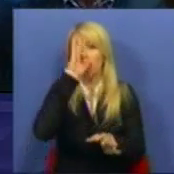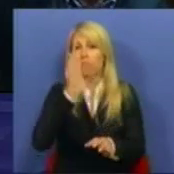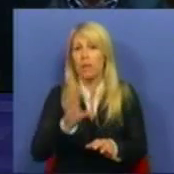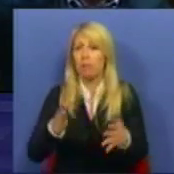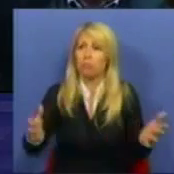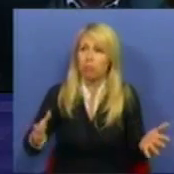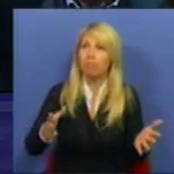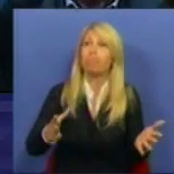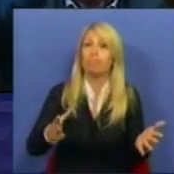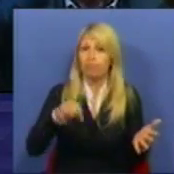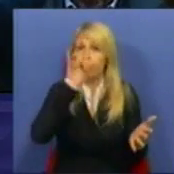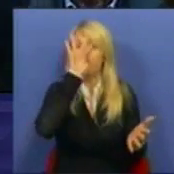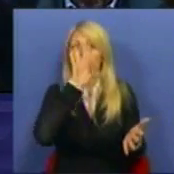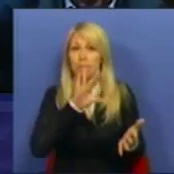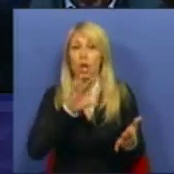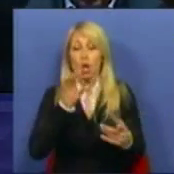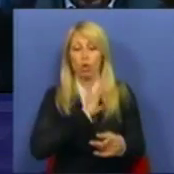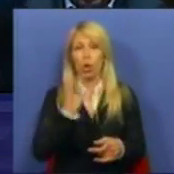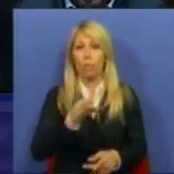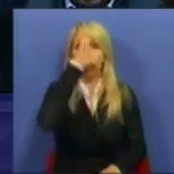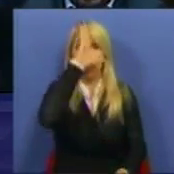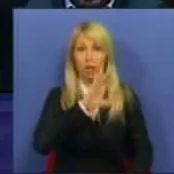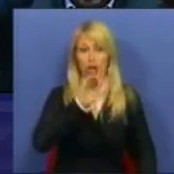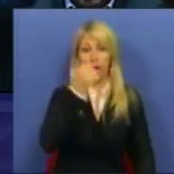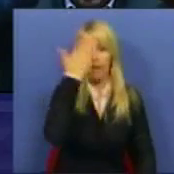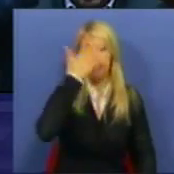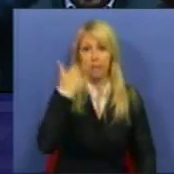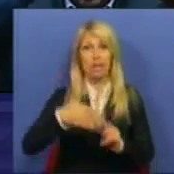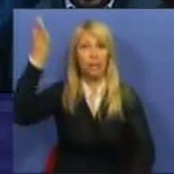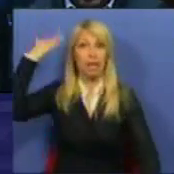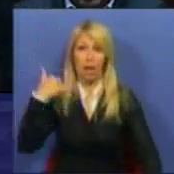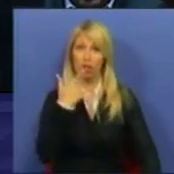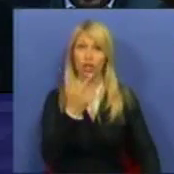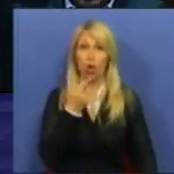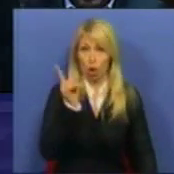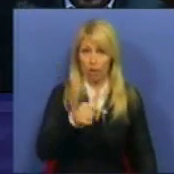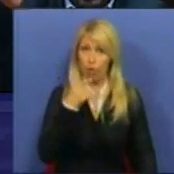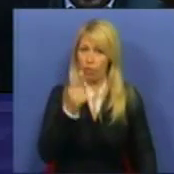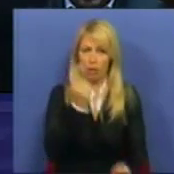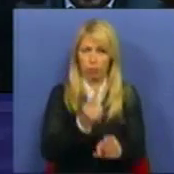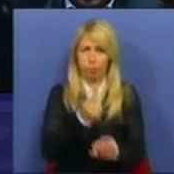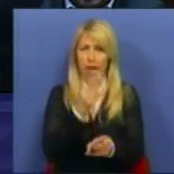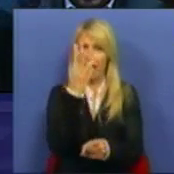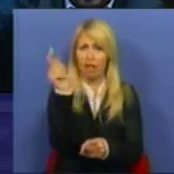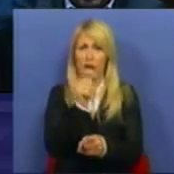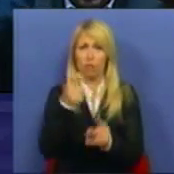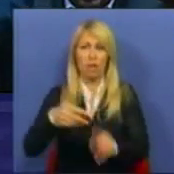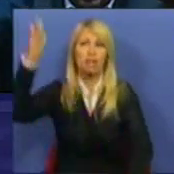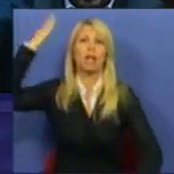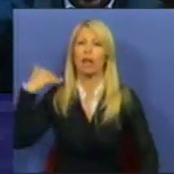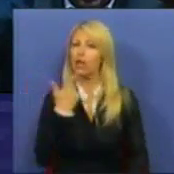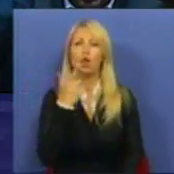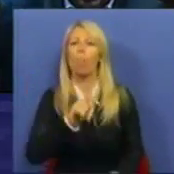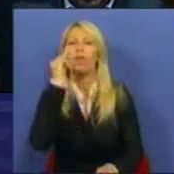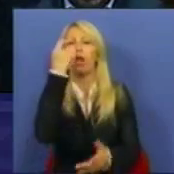que há 15 dias atrás repetia o que me disse também há 3 meses, de que não podia haver tributação sobre as mais